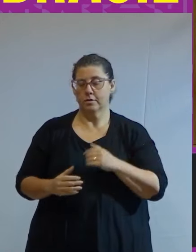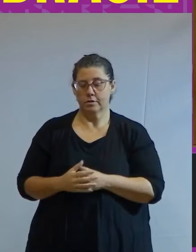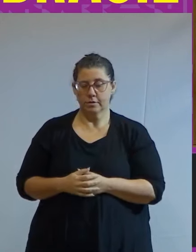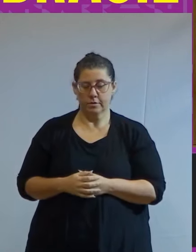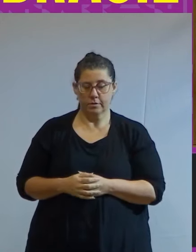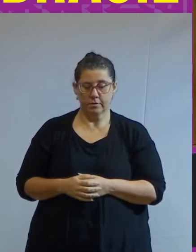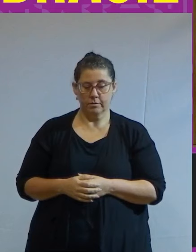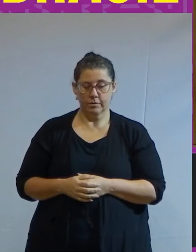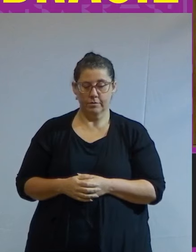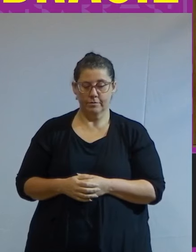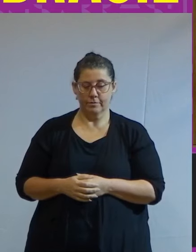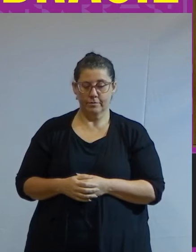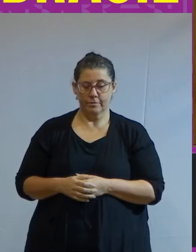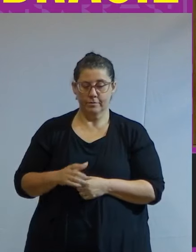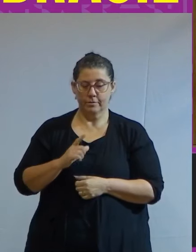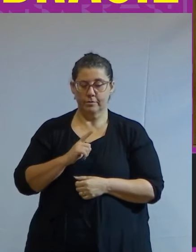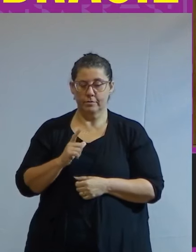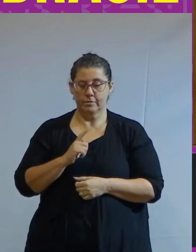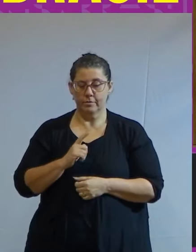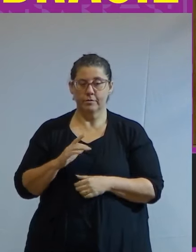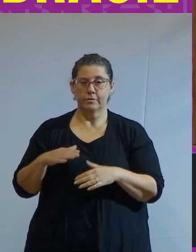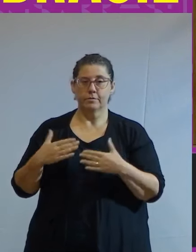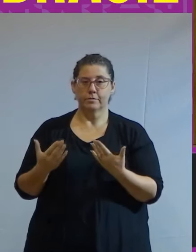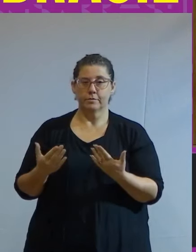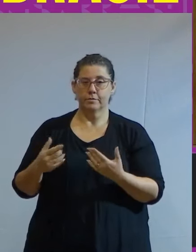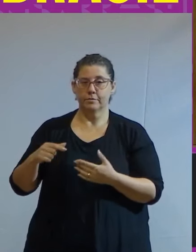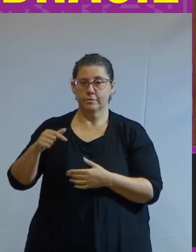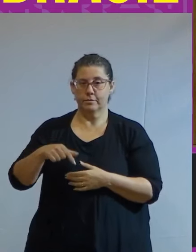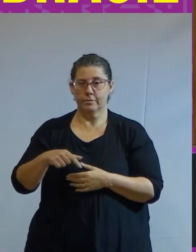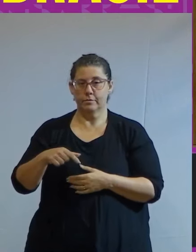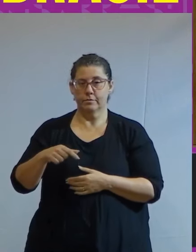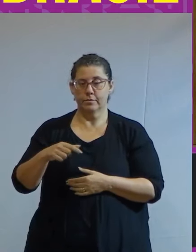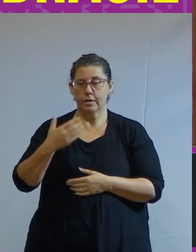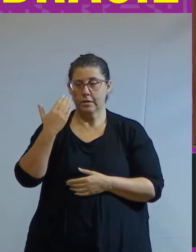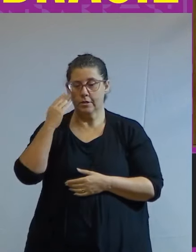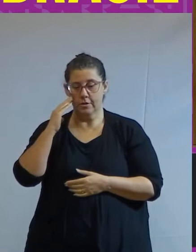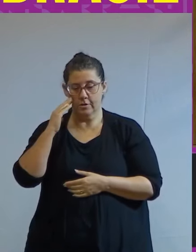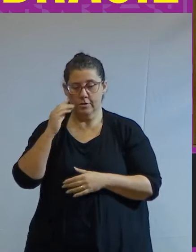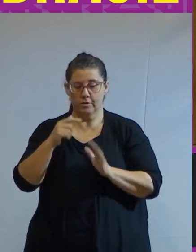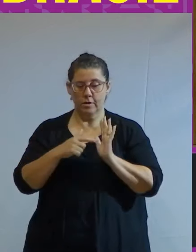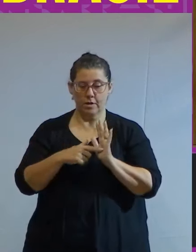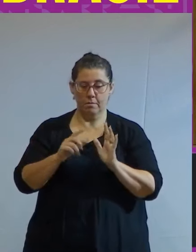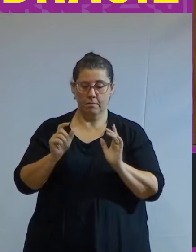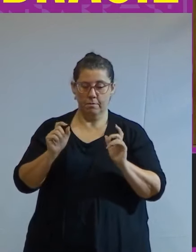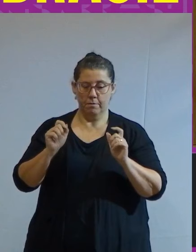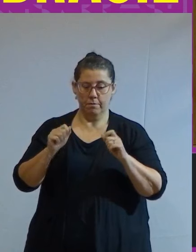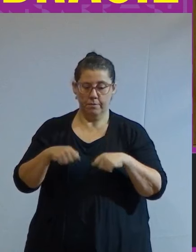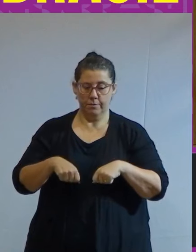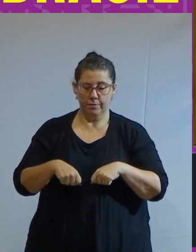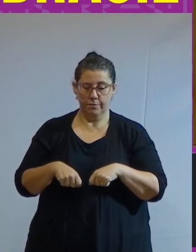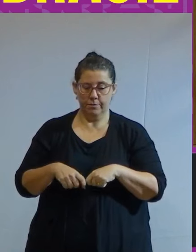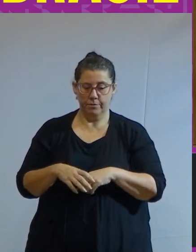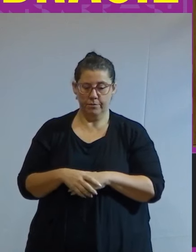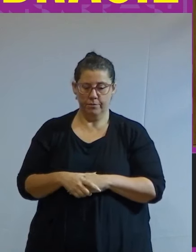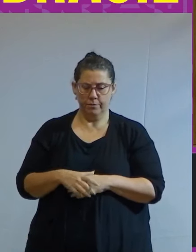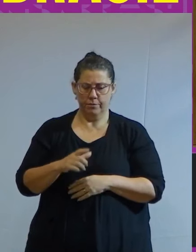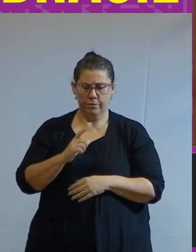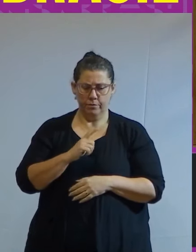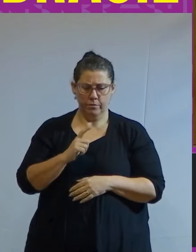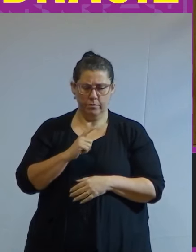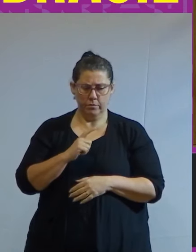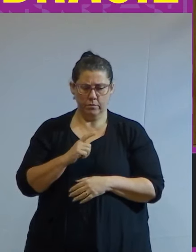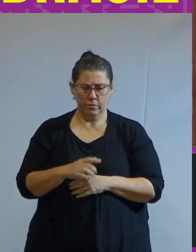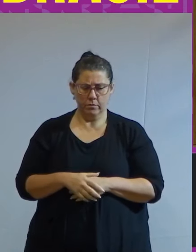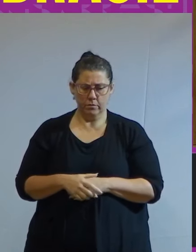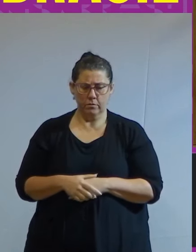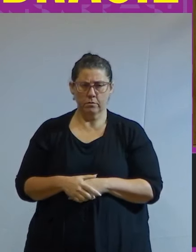por isso para Fausto nesta interpretação que ele afirma ser possível a partir das pistas deixadas por